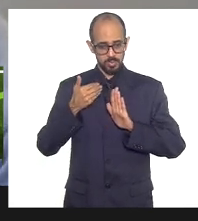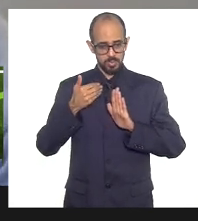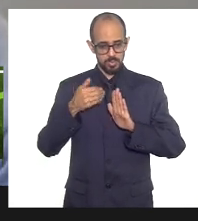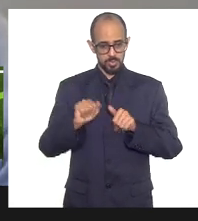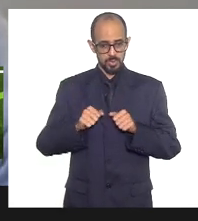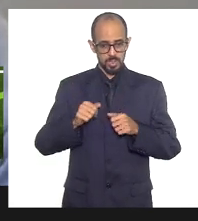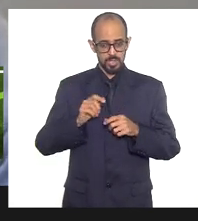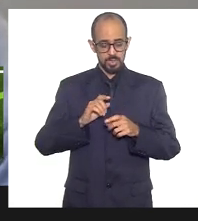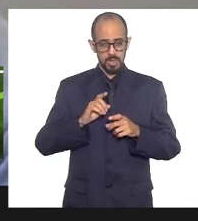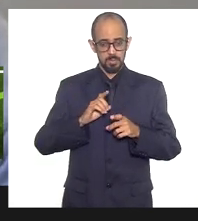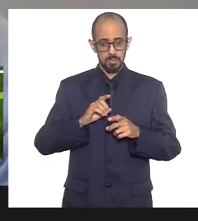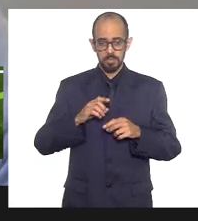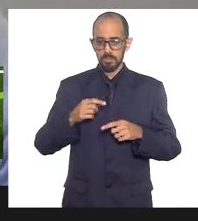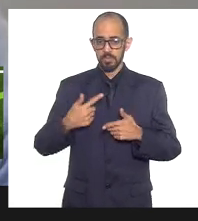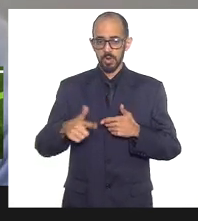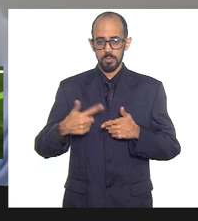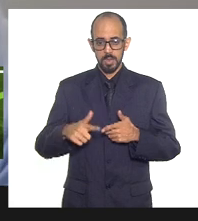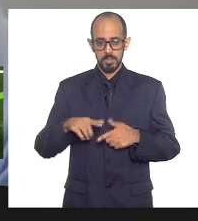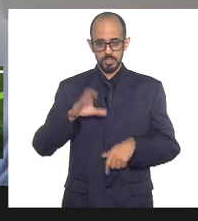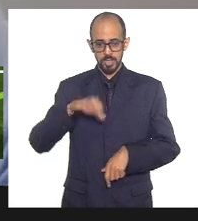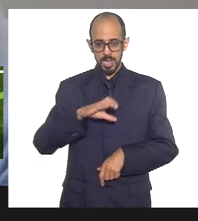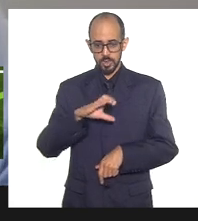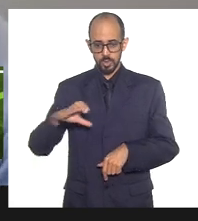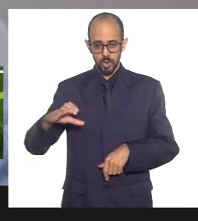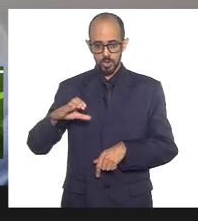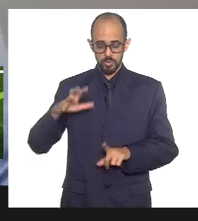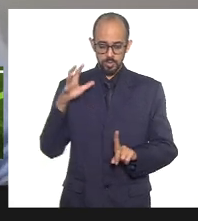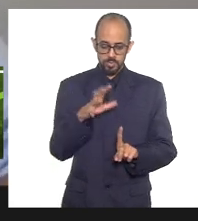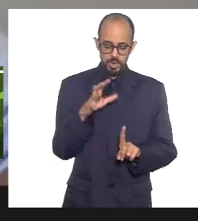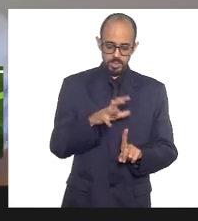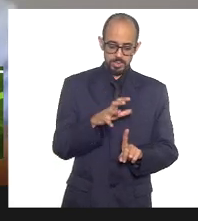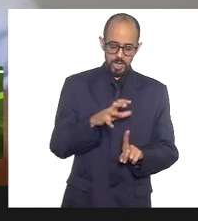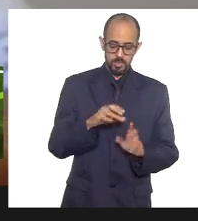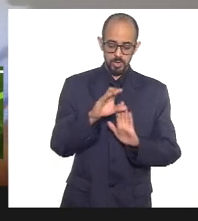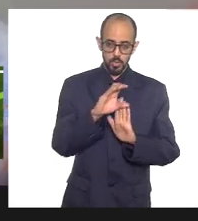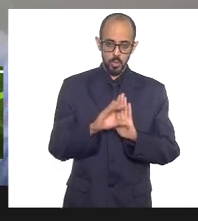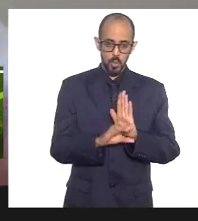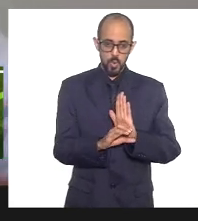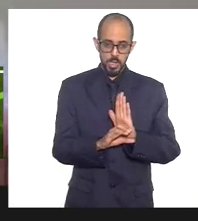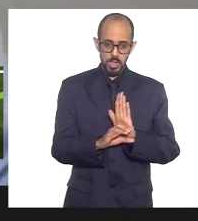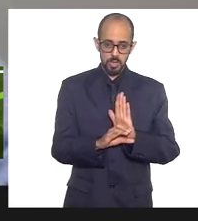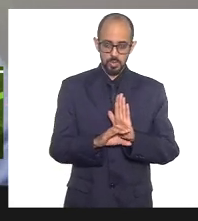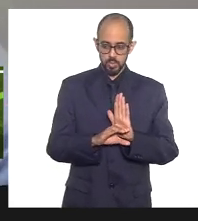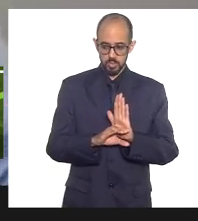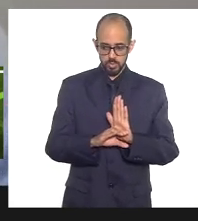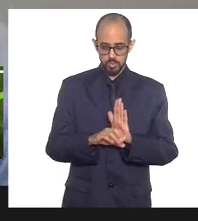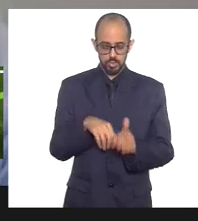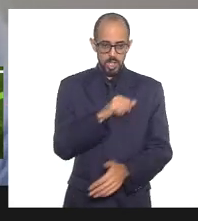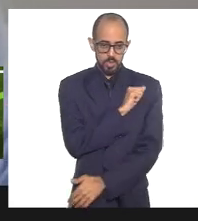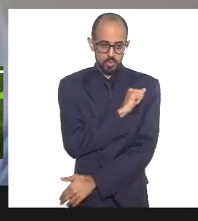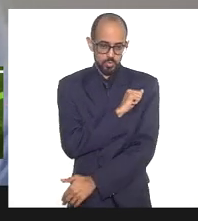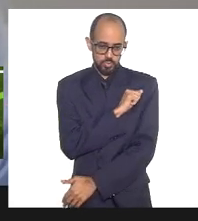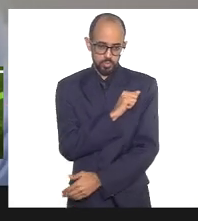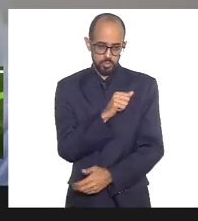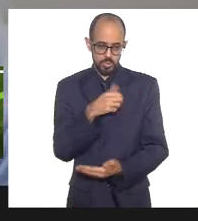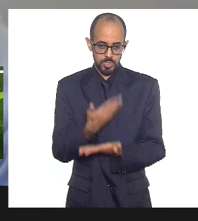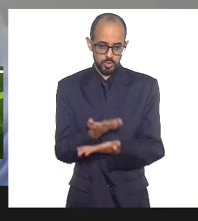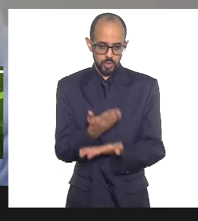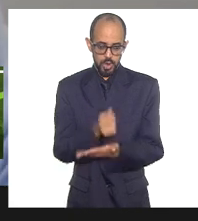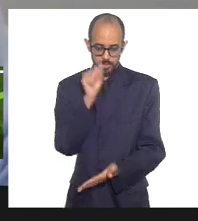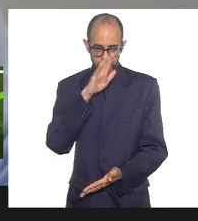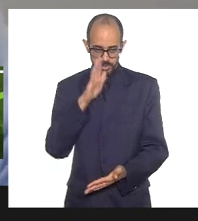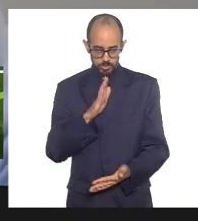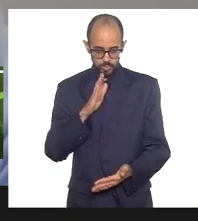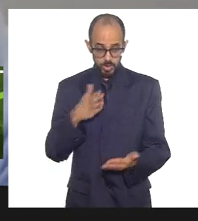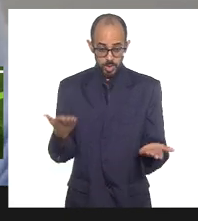católicos e liberais tentando interferir no currículo da escola pública brasileira. Então, esse é um tema importantíssimo. Só que, atualmente, e é o